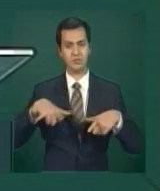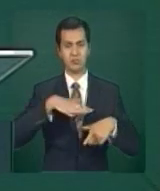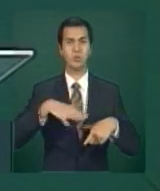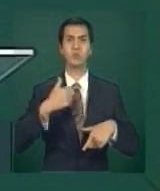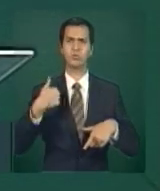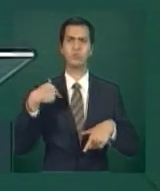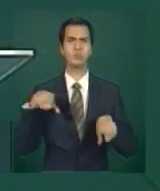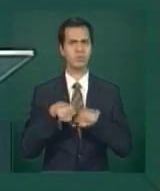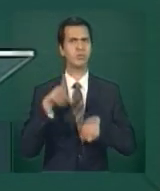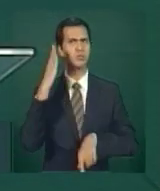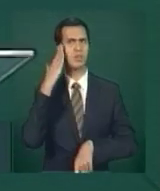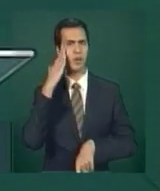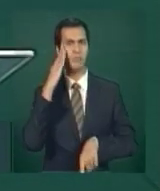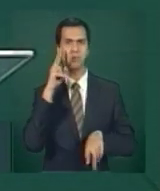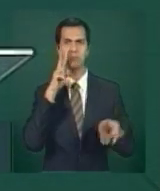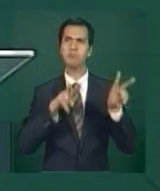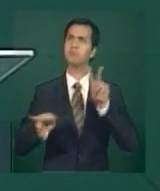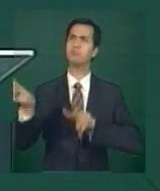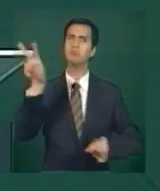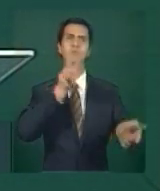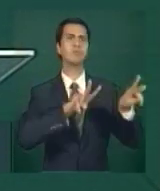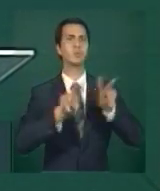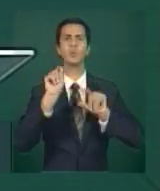observar o que ocorre no mundo.